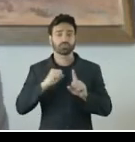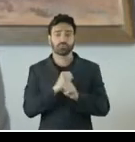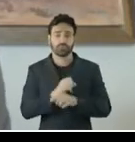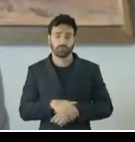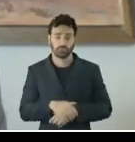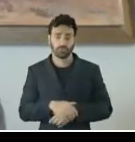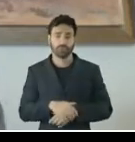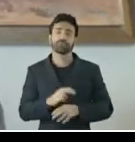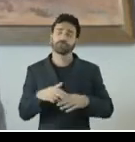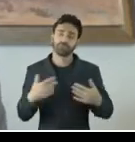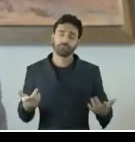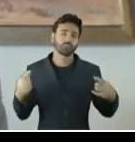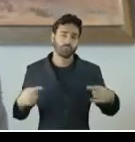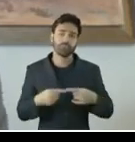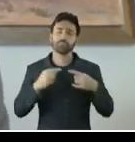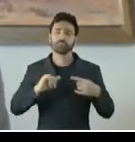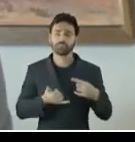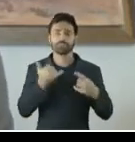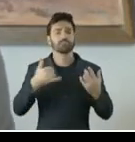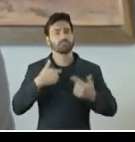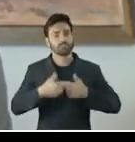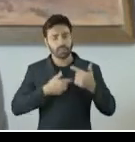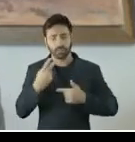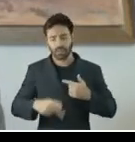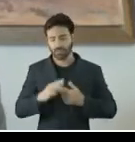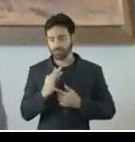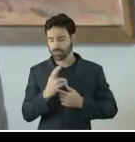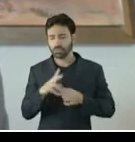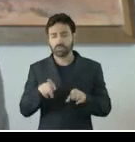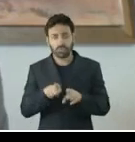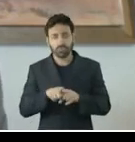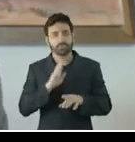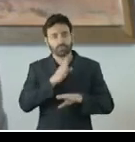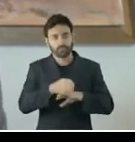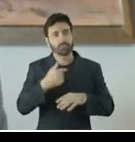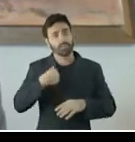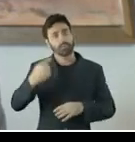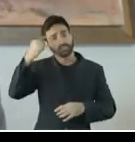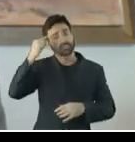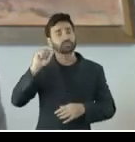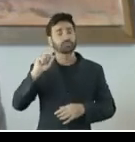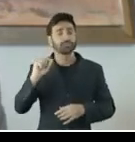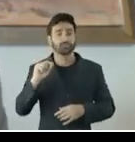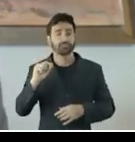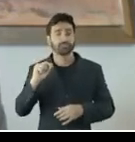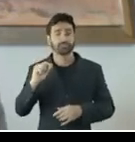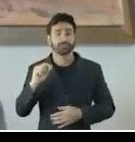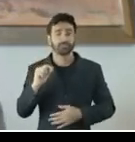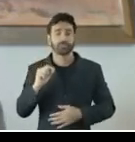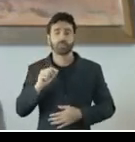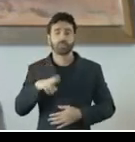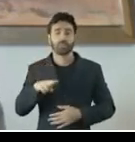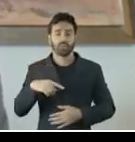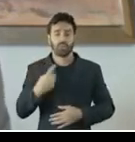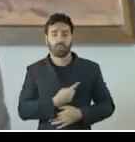considero oportuna e desejável alguma atuação desta Corte. Reforça-se meu pensamento o fato de que jamais promovemos